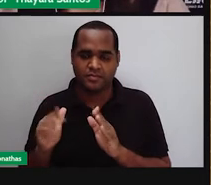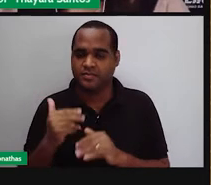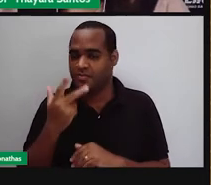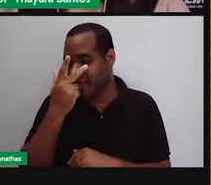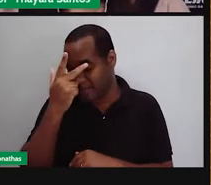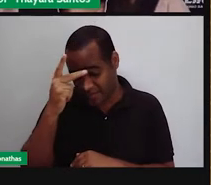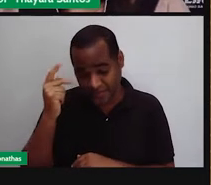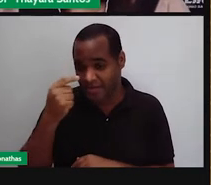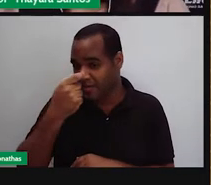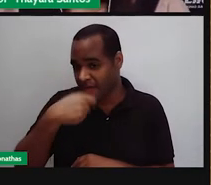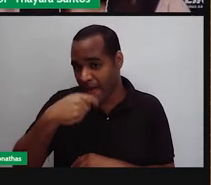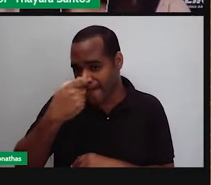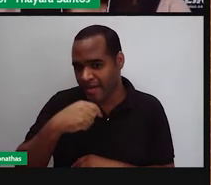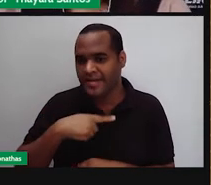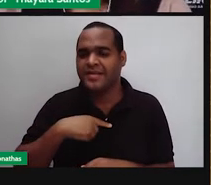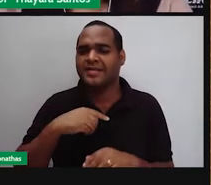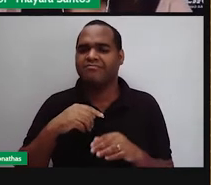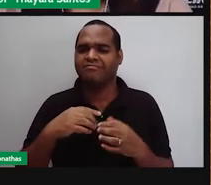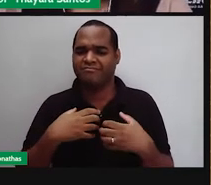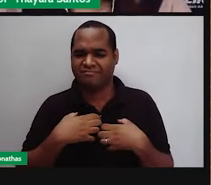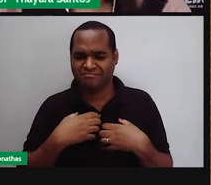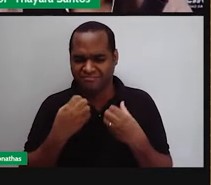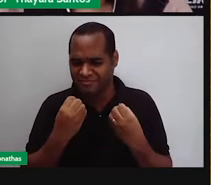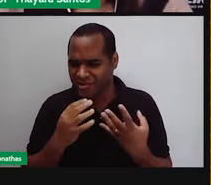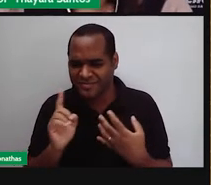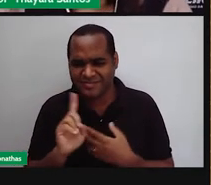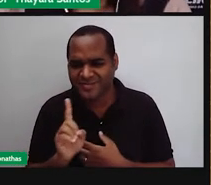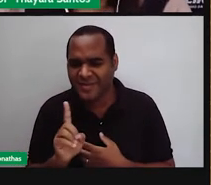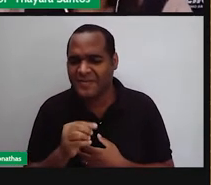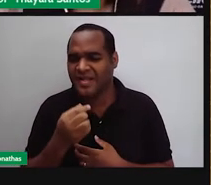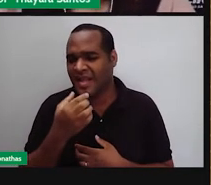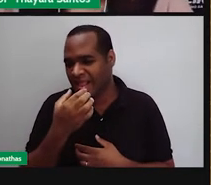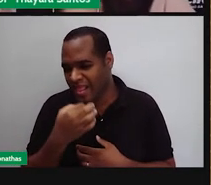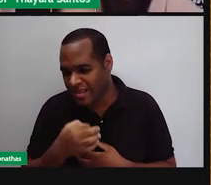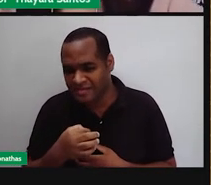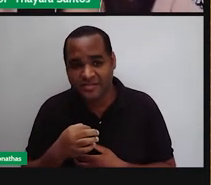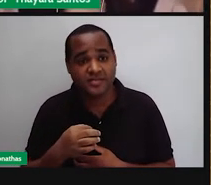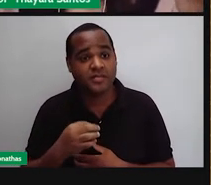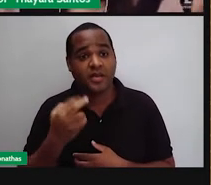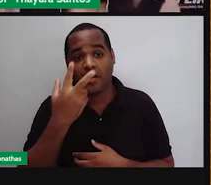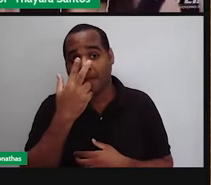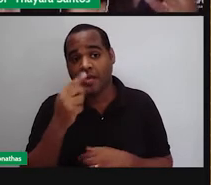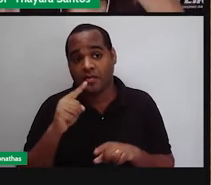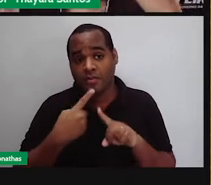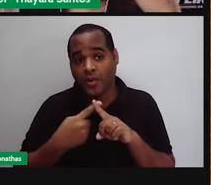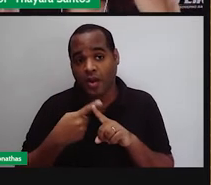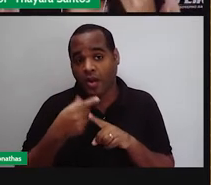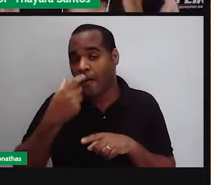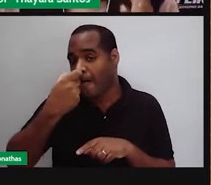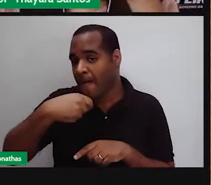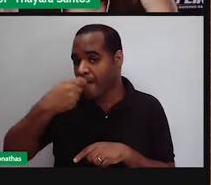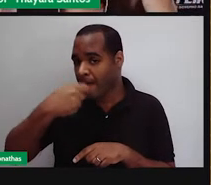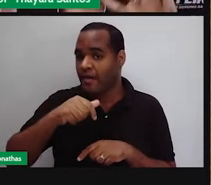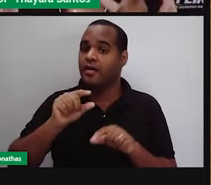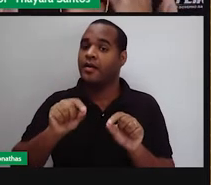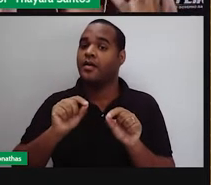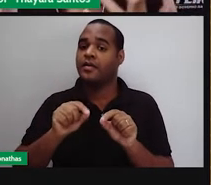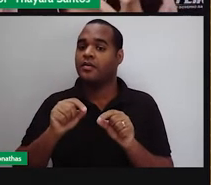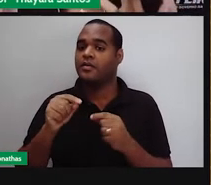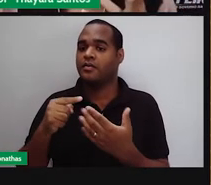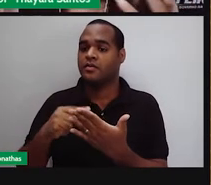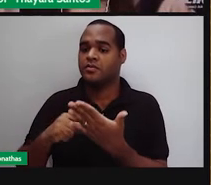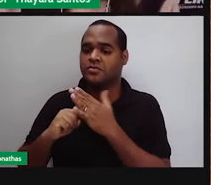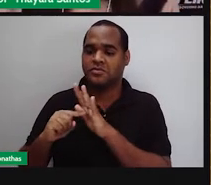situação. Está gripado e vai comer uma coisa e falar Ah, isso está sem gosto. Por quê? Porque você está gripado, o seu olfato está ali